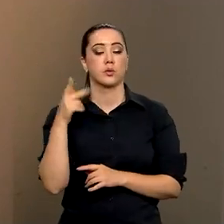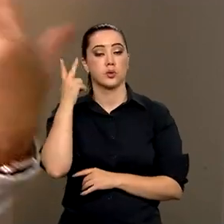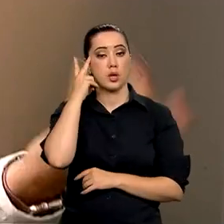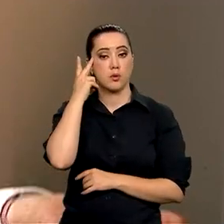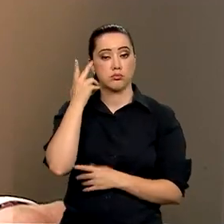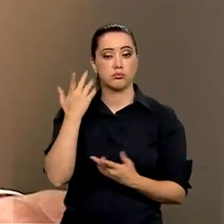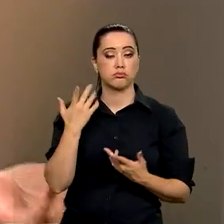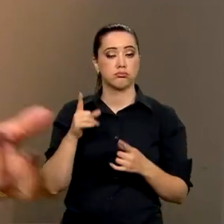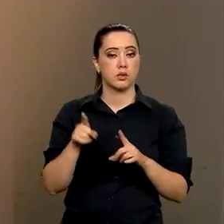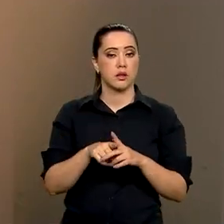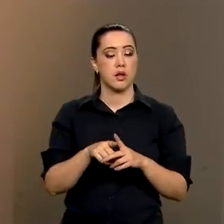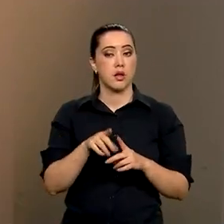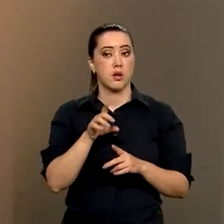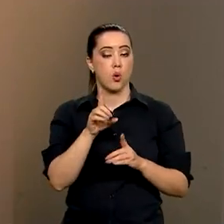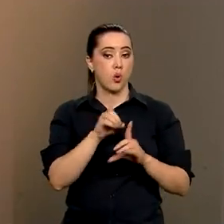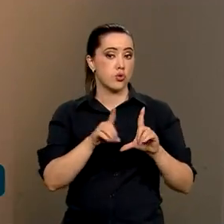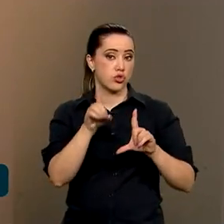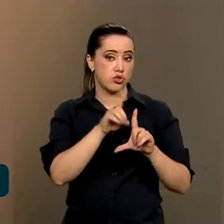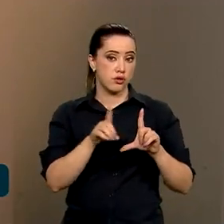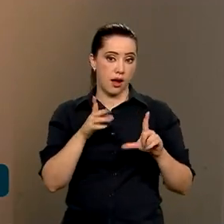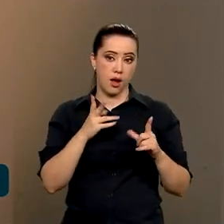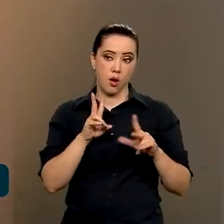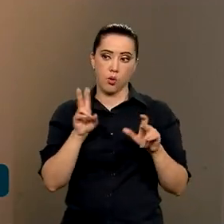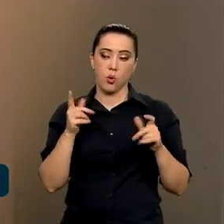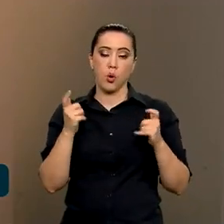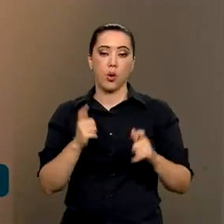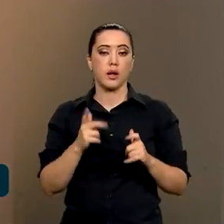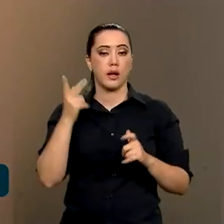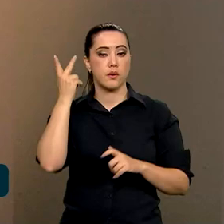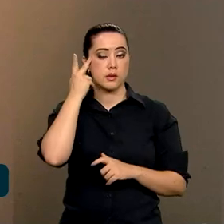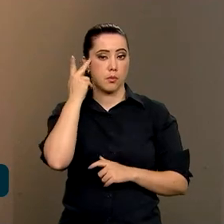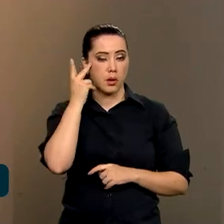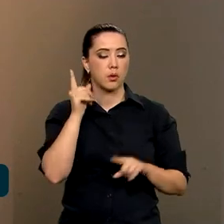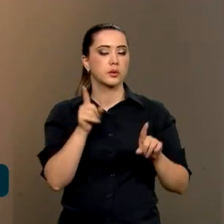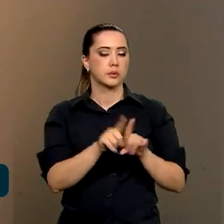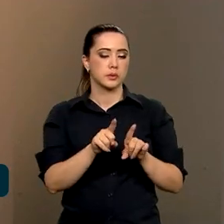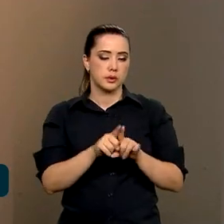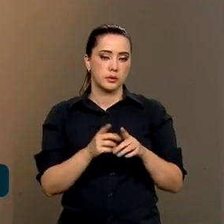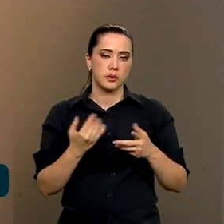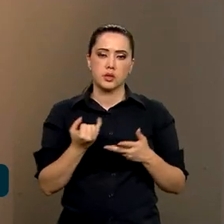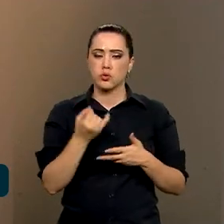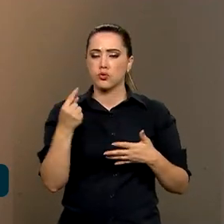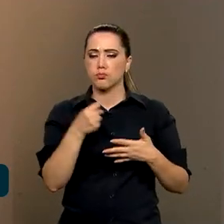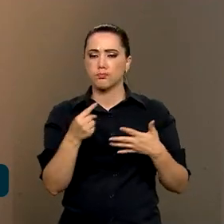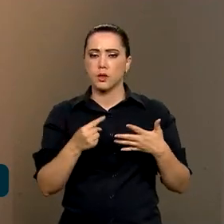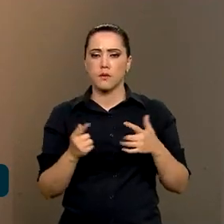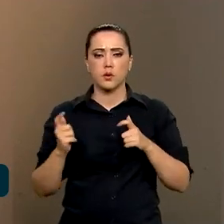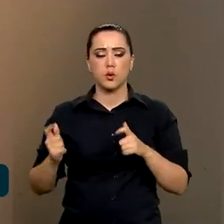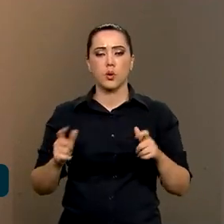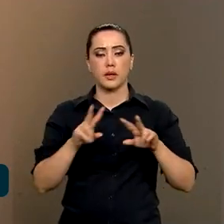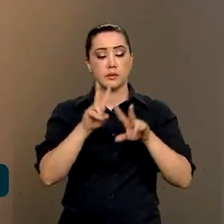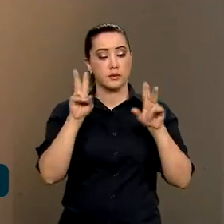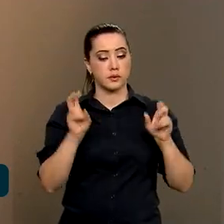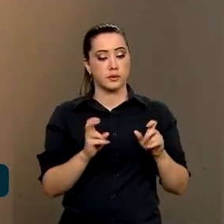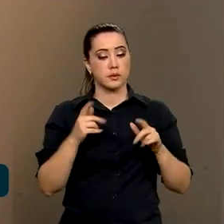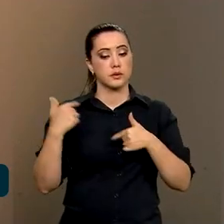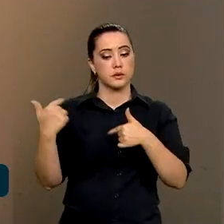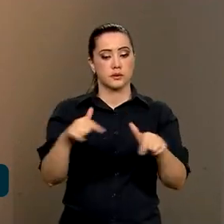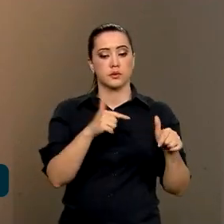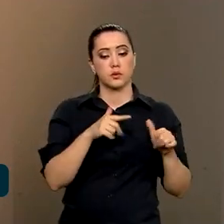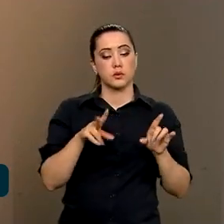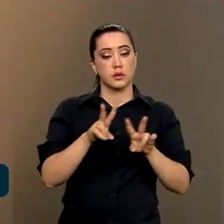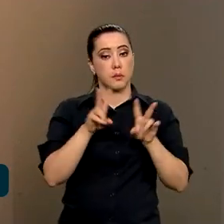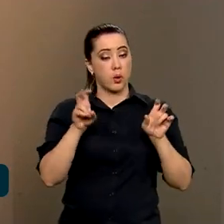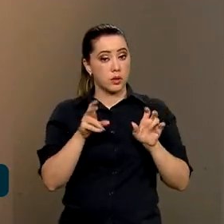Paulo. A Embrapa Agricultura Digital, em Campinas, Embrapa Instrumentação e São Carlos, são unidades temáticas que trabalham com